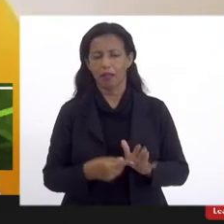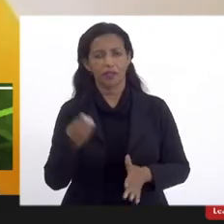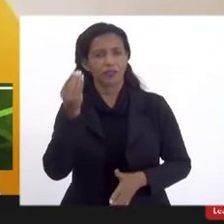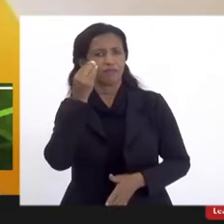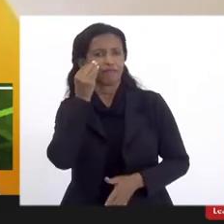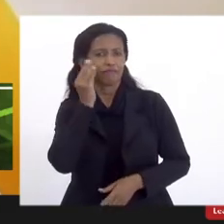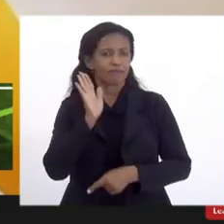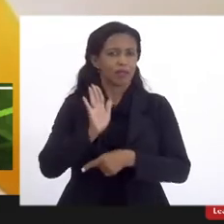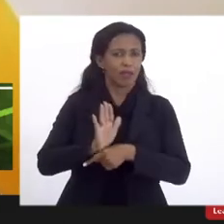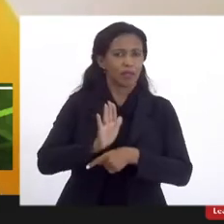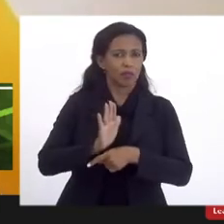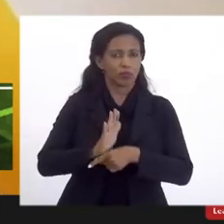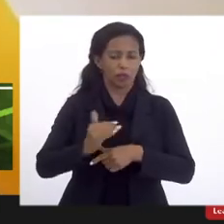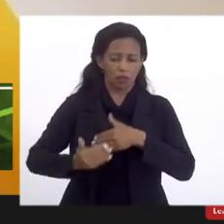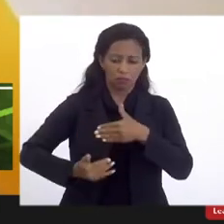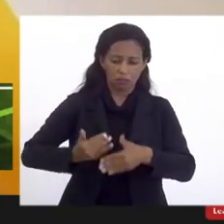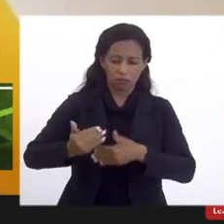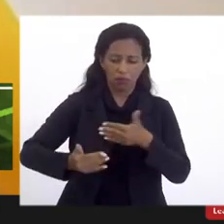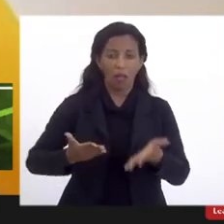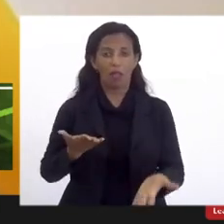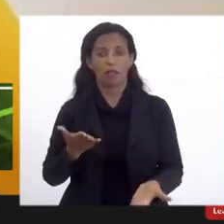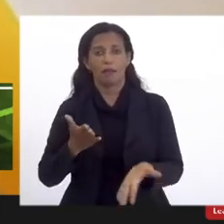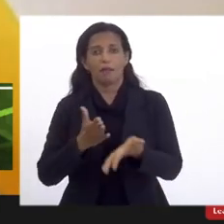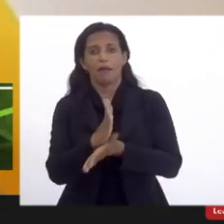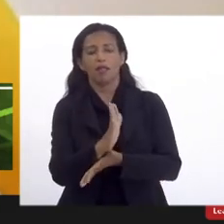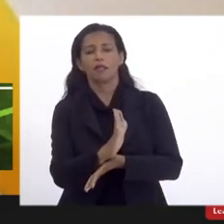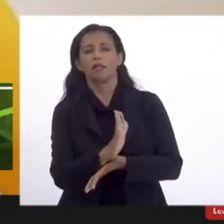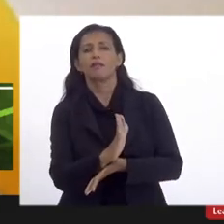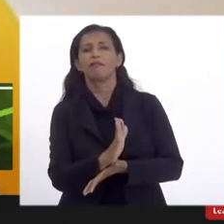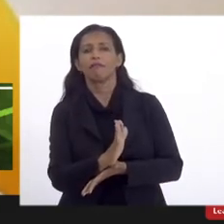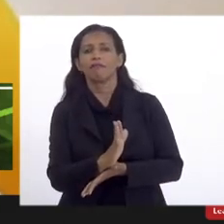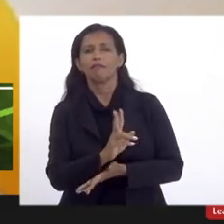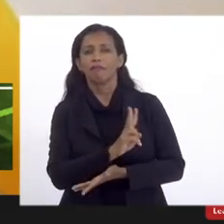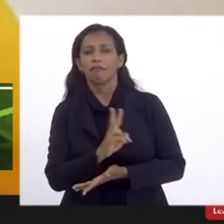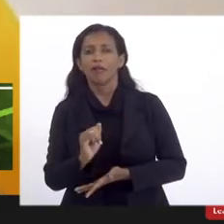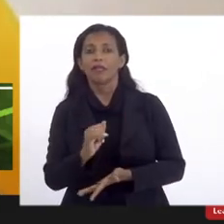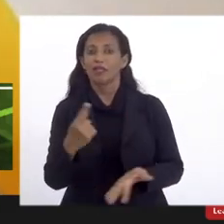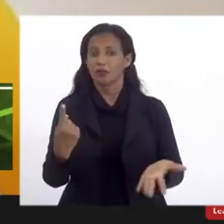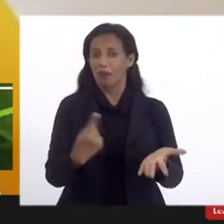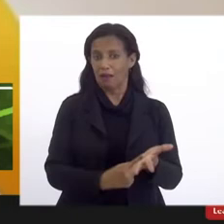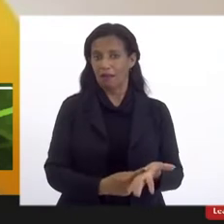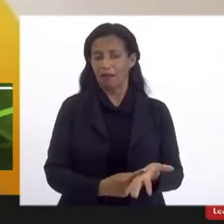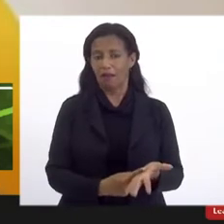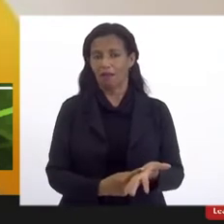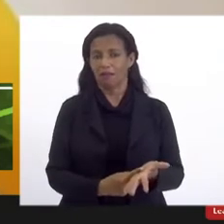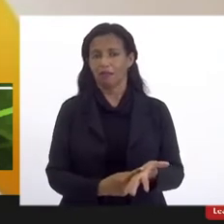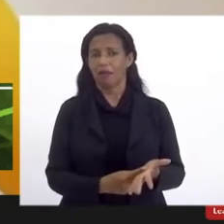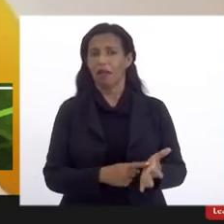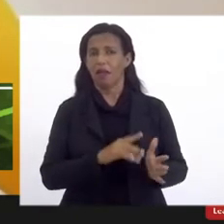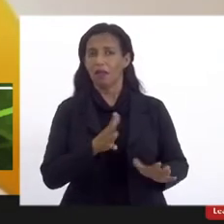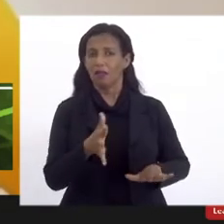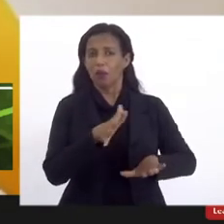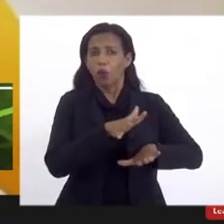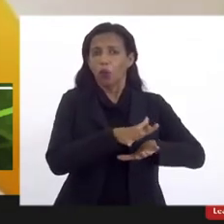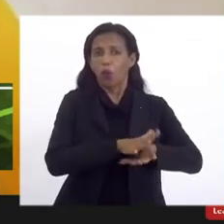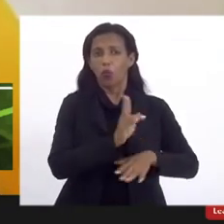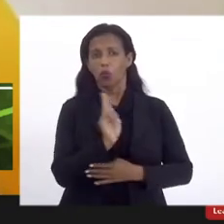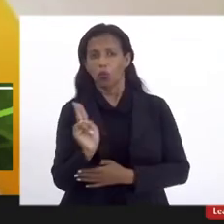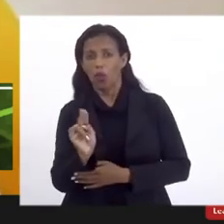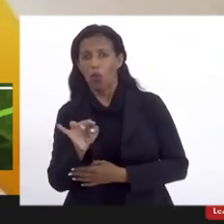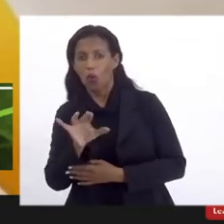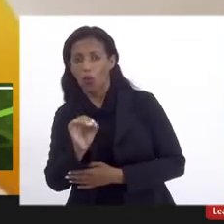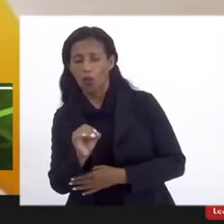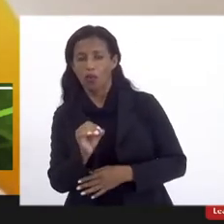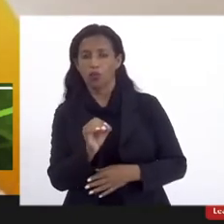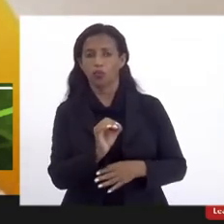contribuir ao longo desse debate até a aprovação definitiva da incorporação para que ele esteja marcado. A incorporação é dar o eixo pela